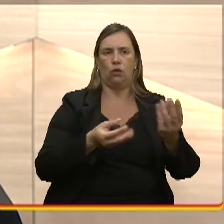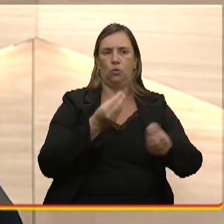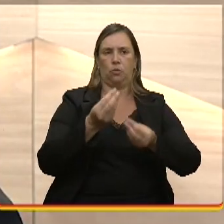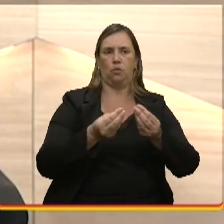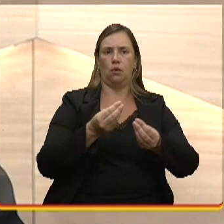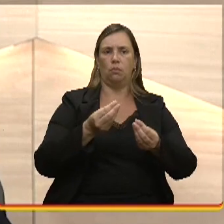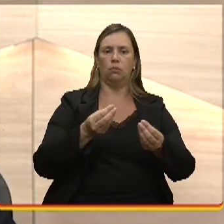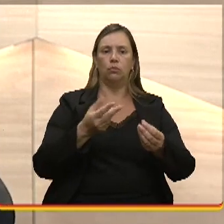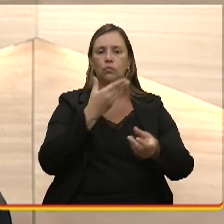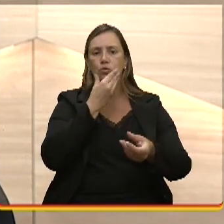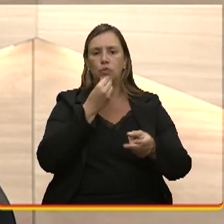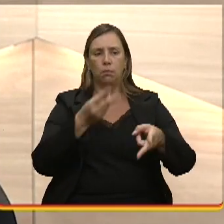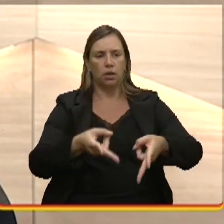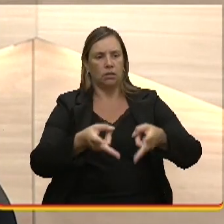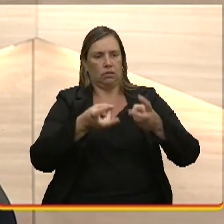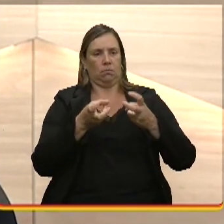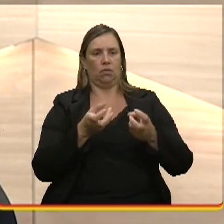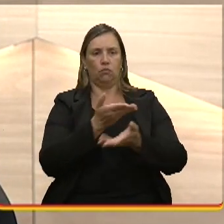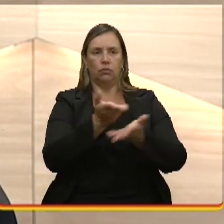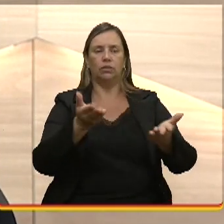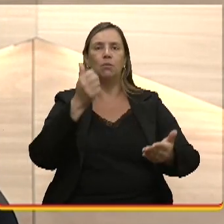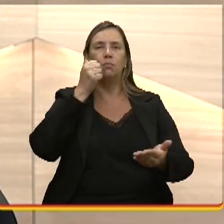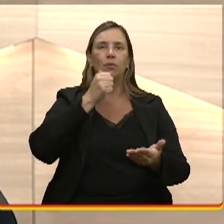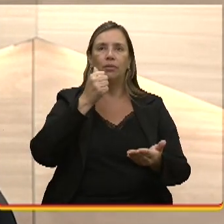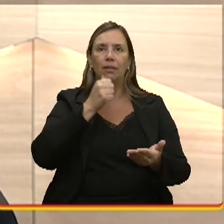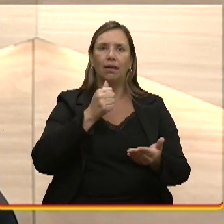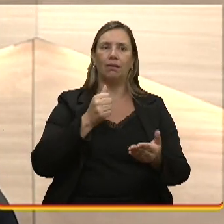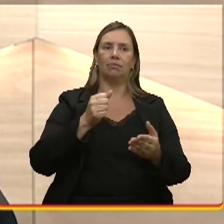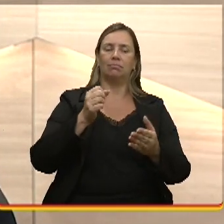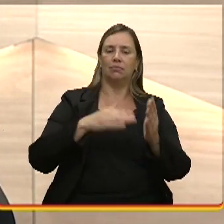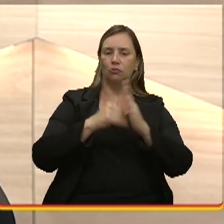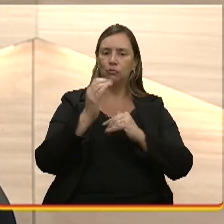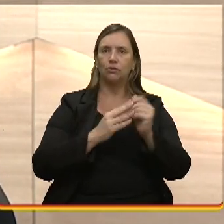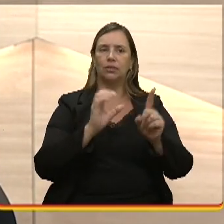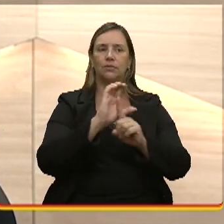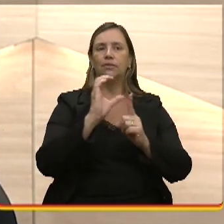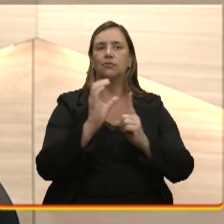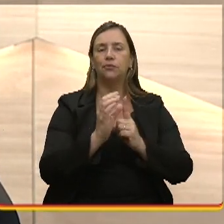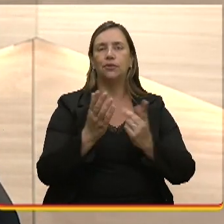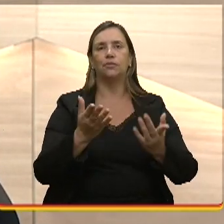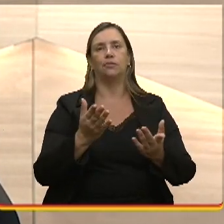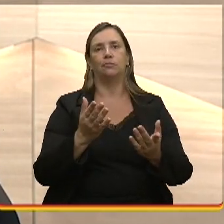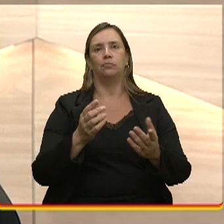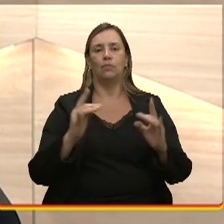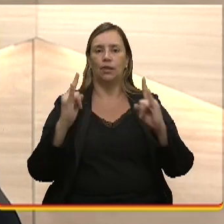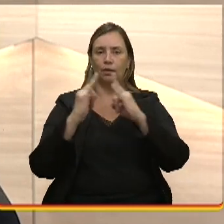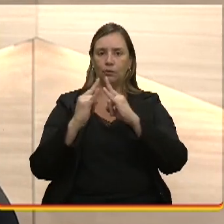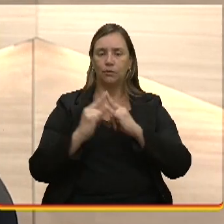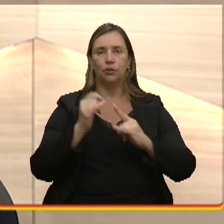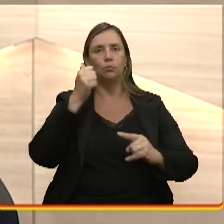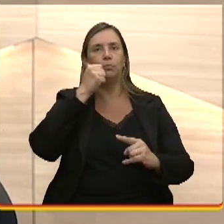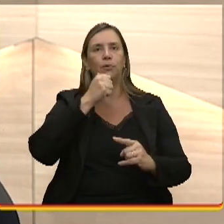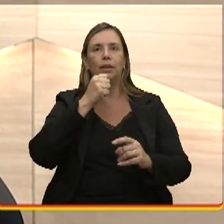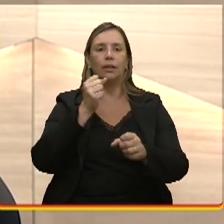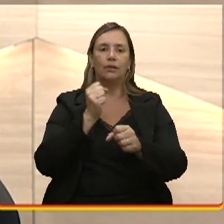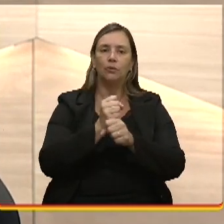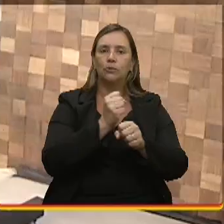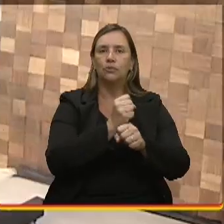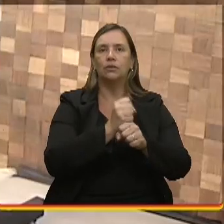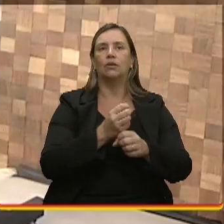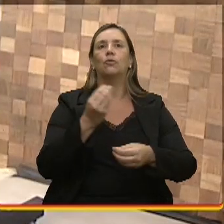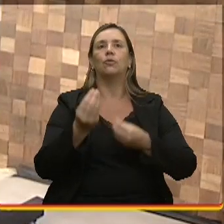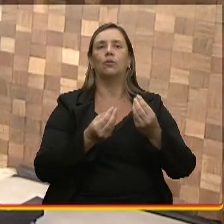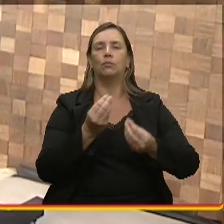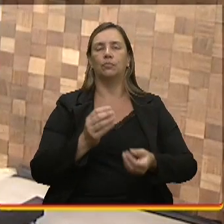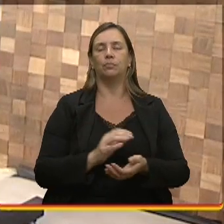de vocês entrarem nesse mercado da construção civil, chegar lá, mulher em construção, e buscar esse espaço? Bia.